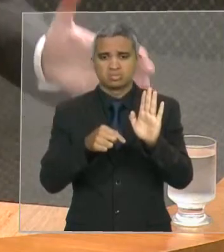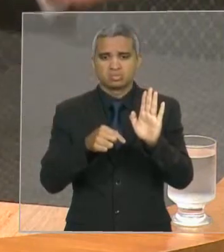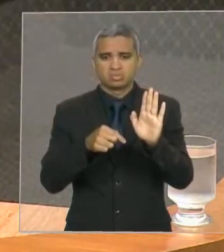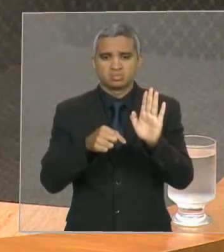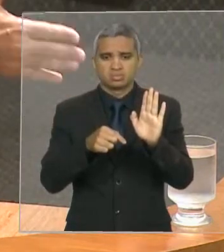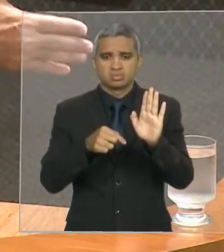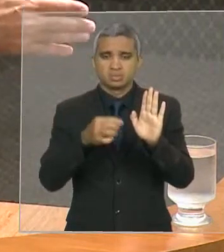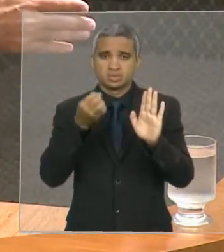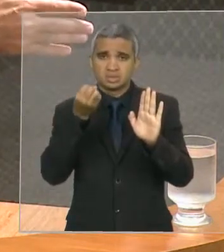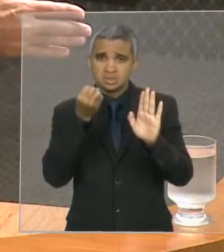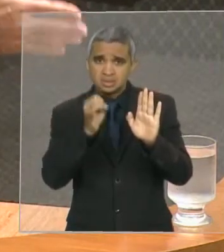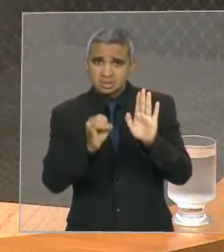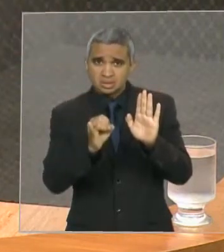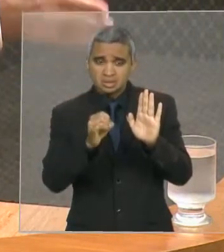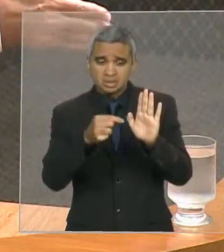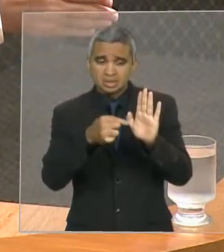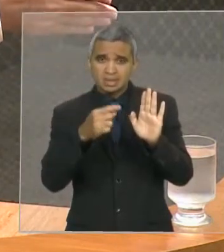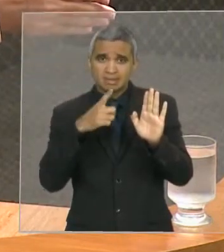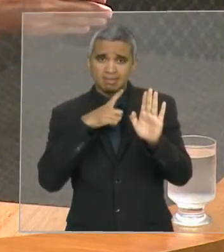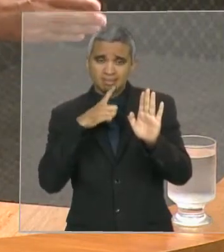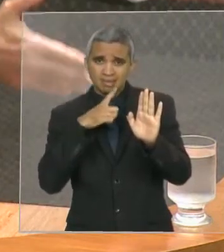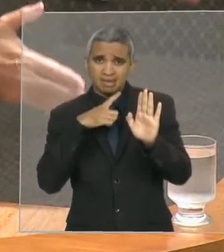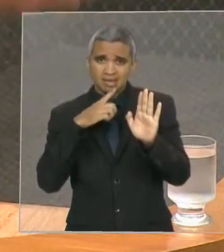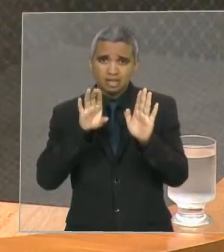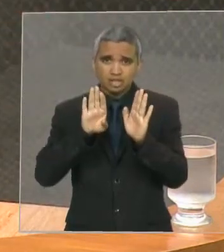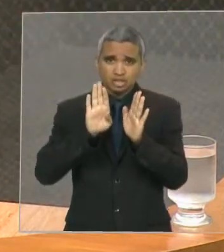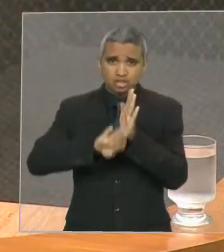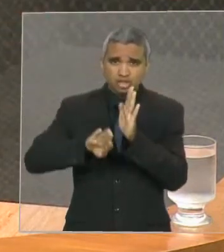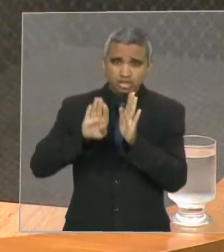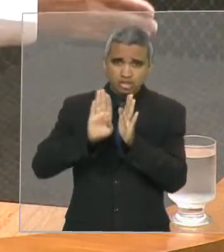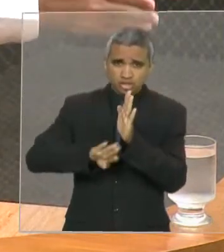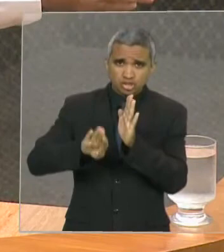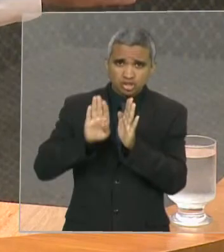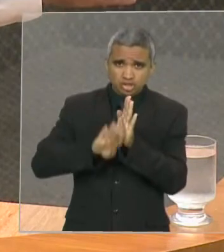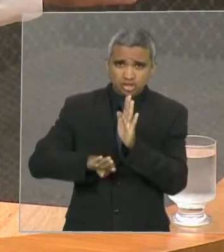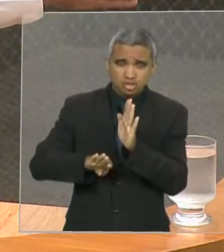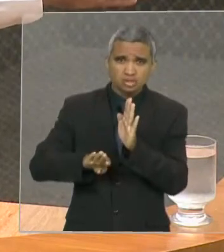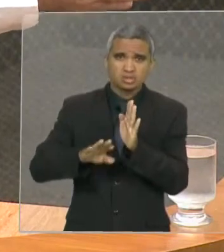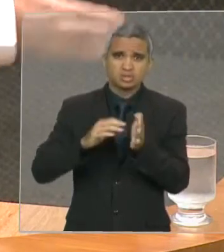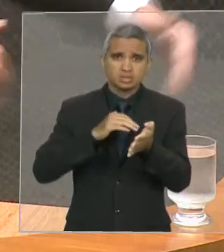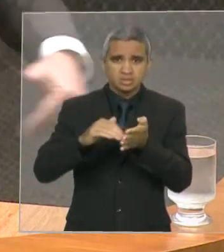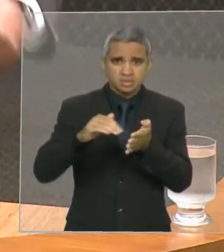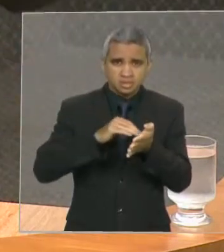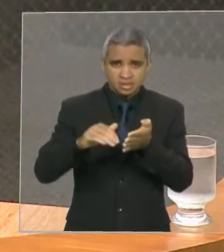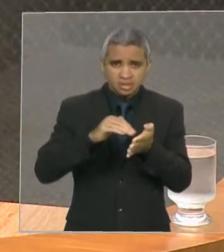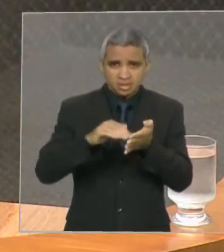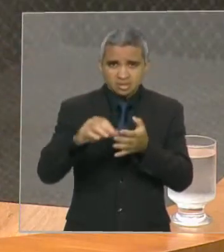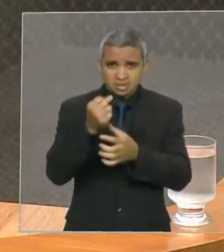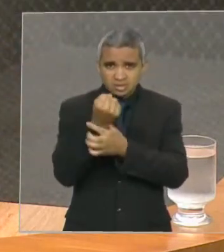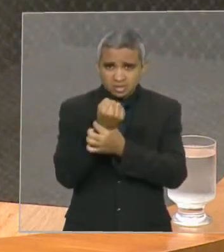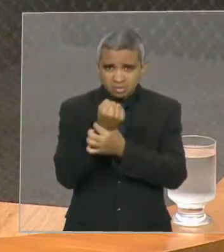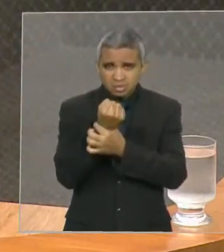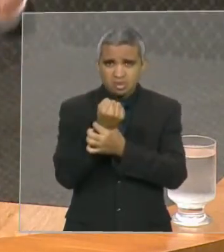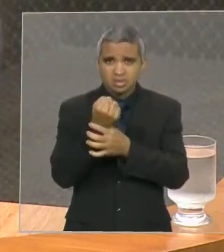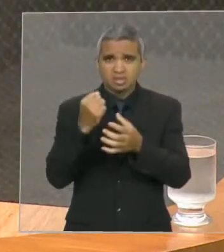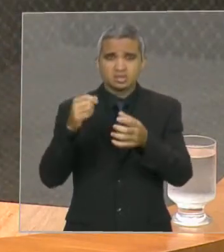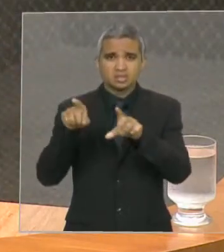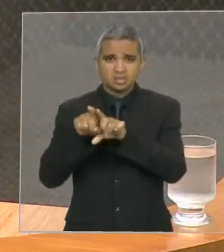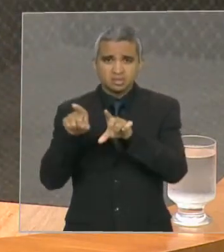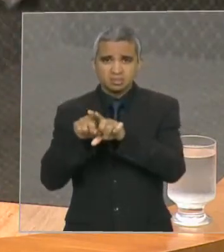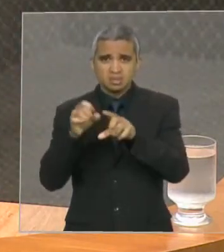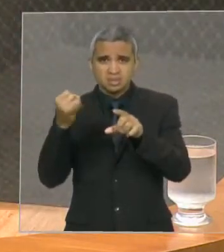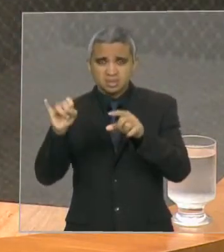há uma querela menor entre os dirigentes da Secretaria de Segurança e entre os dirigentes da ADEPOL e dos